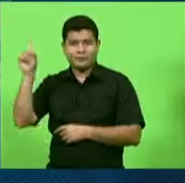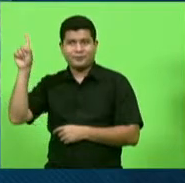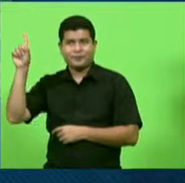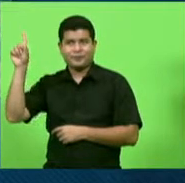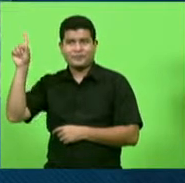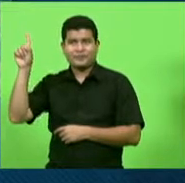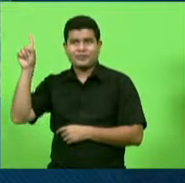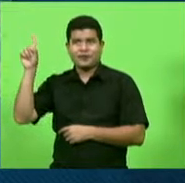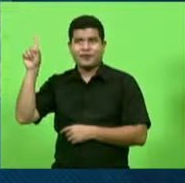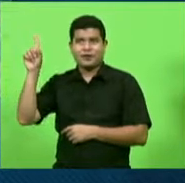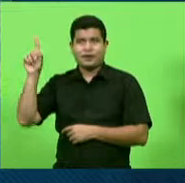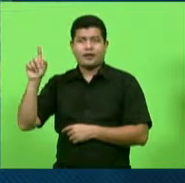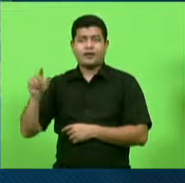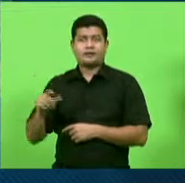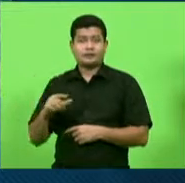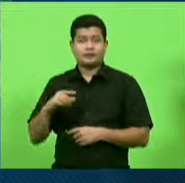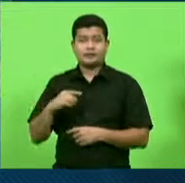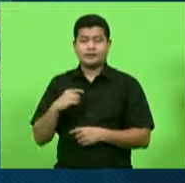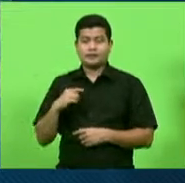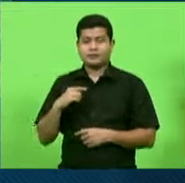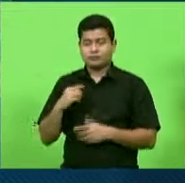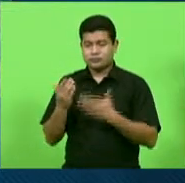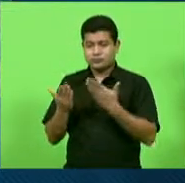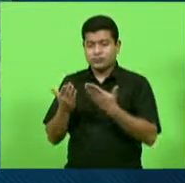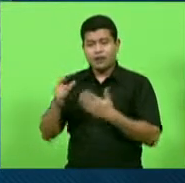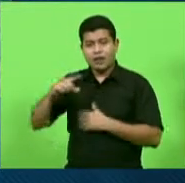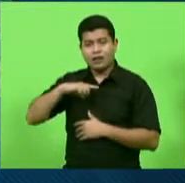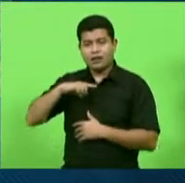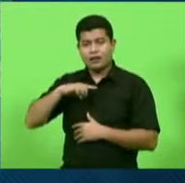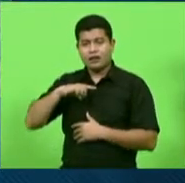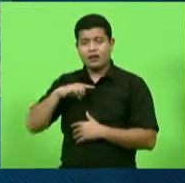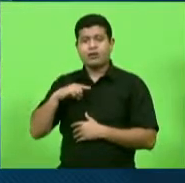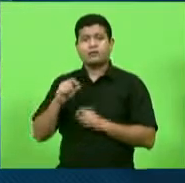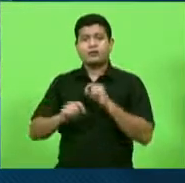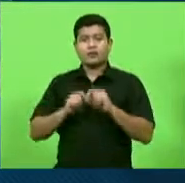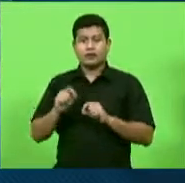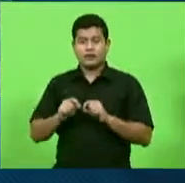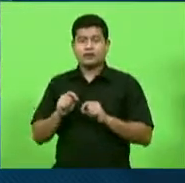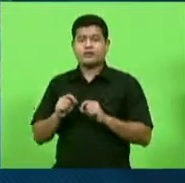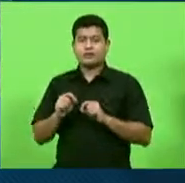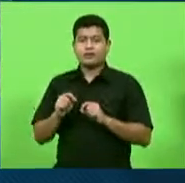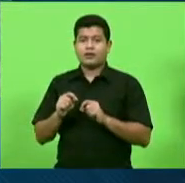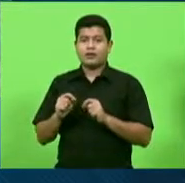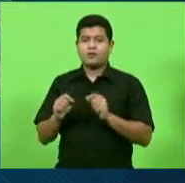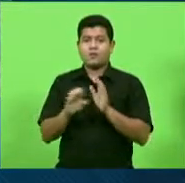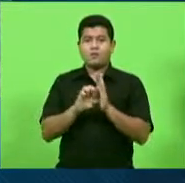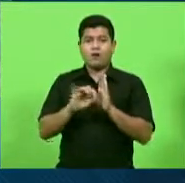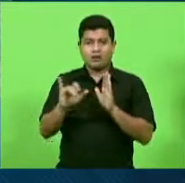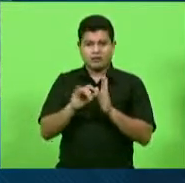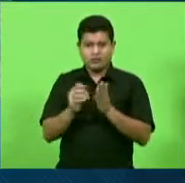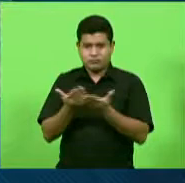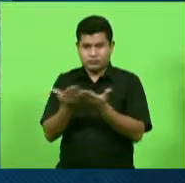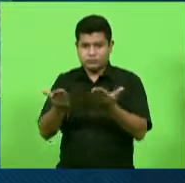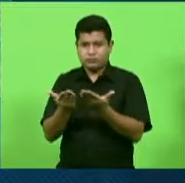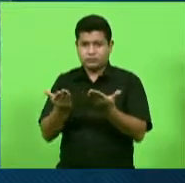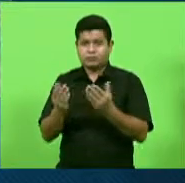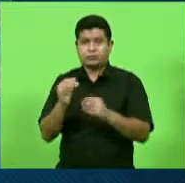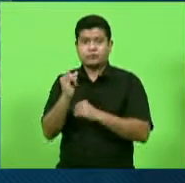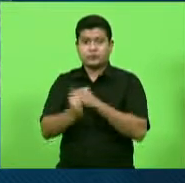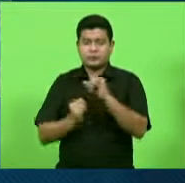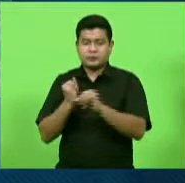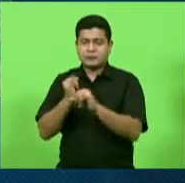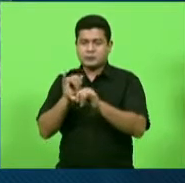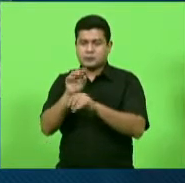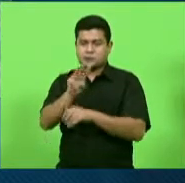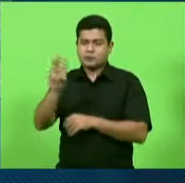que vai ser uma duplicação incluída no edital lançado pelo Estado, para a duplicação da dona Francisca. E a própria dona Francisca, que lançou já o